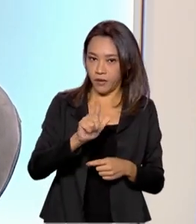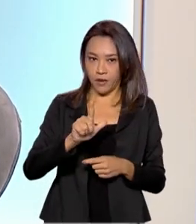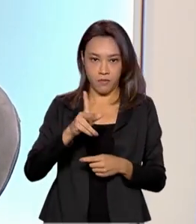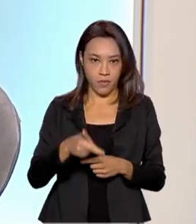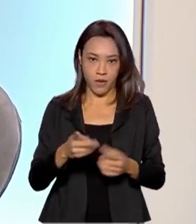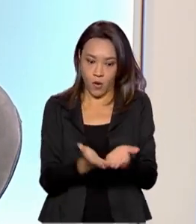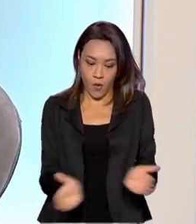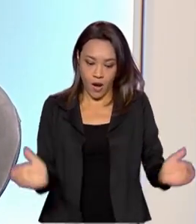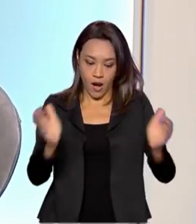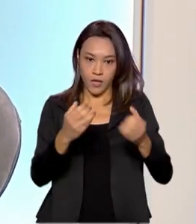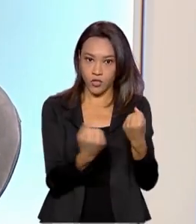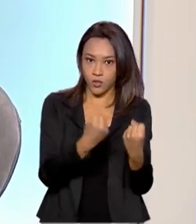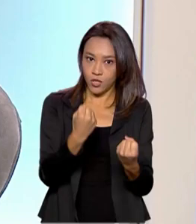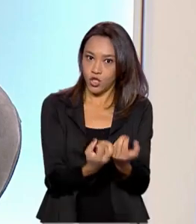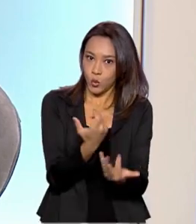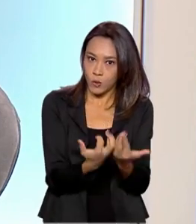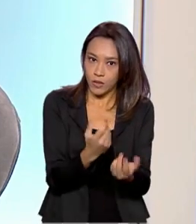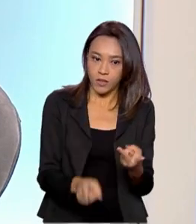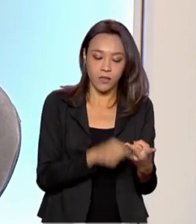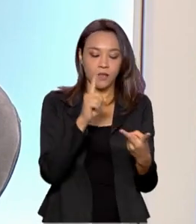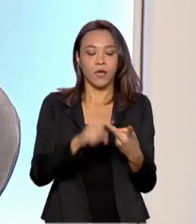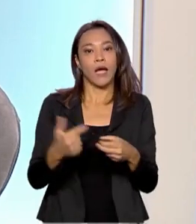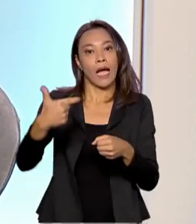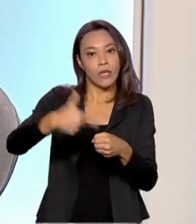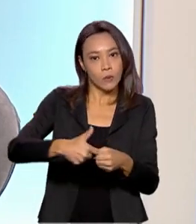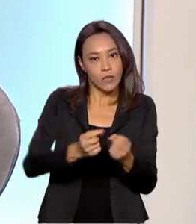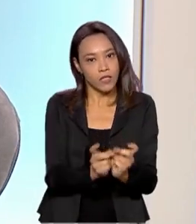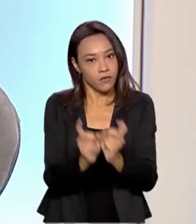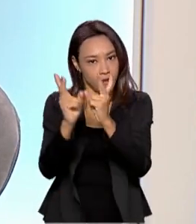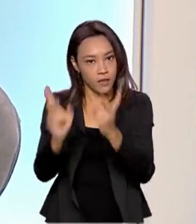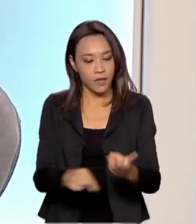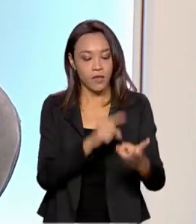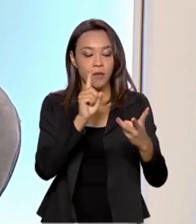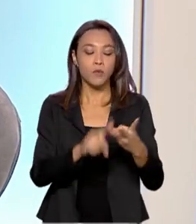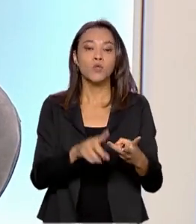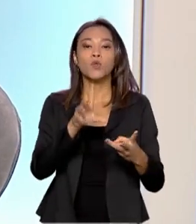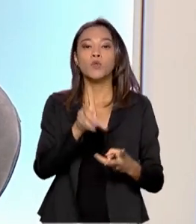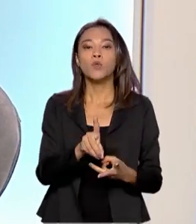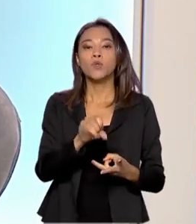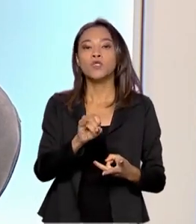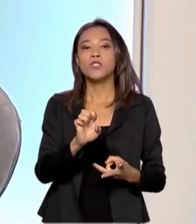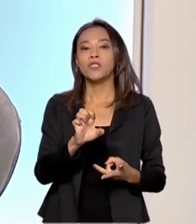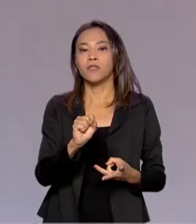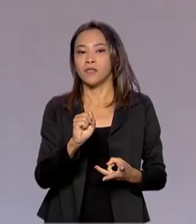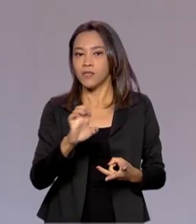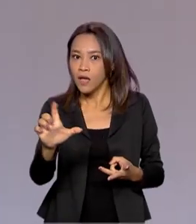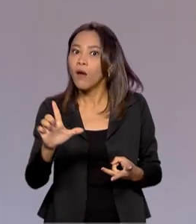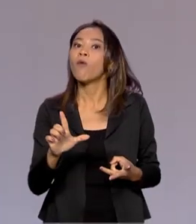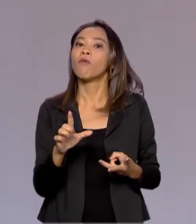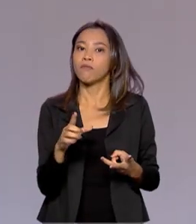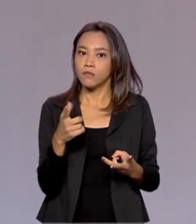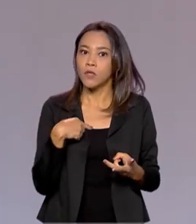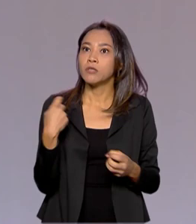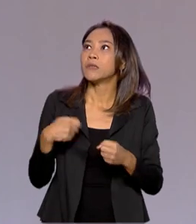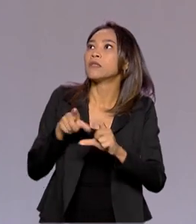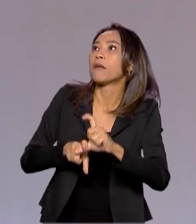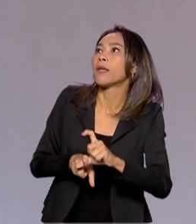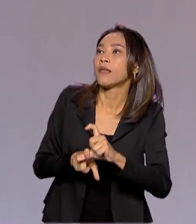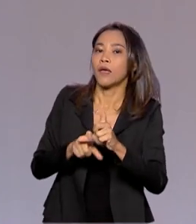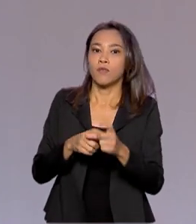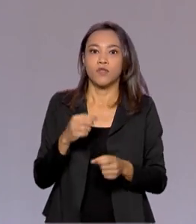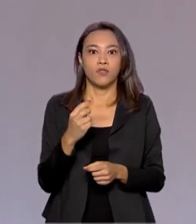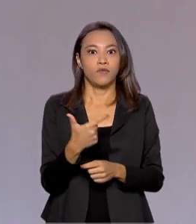botijão, nós importamos gasolina, nós importamos o diesel, temos uma dependência externa hoje de diesel da ordem de